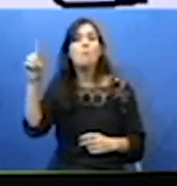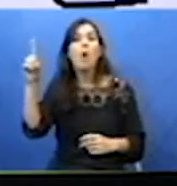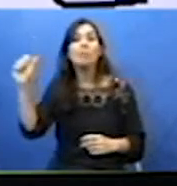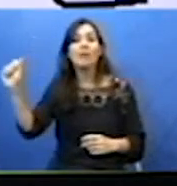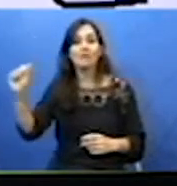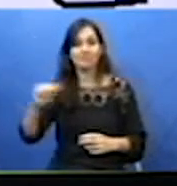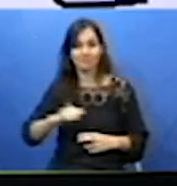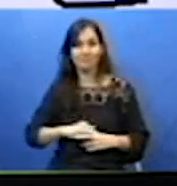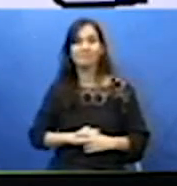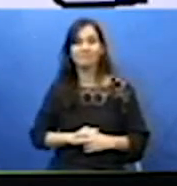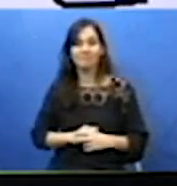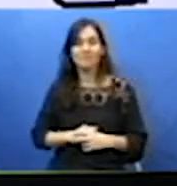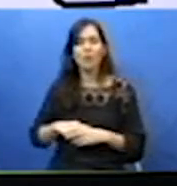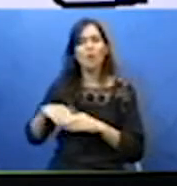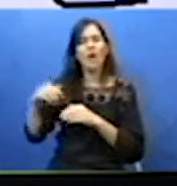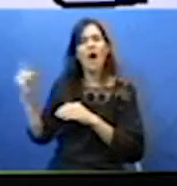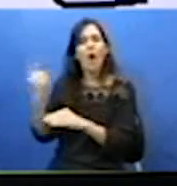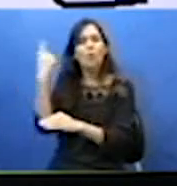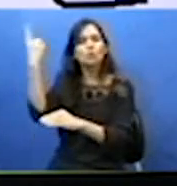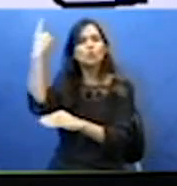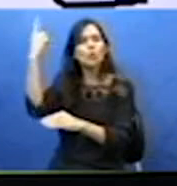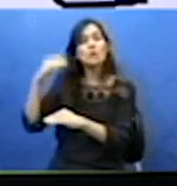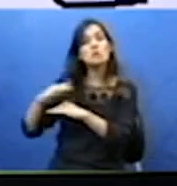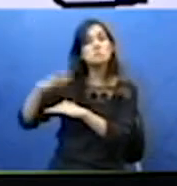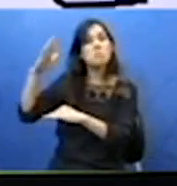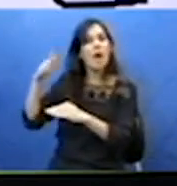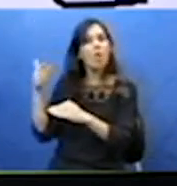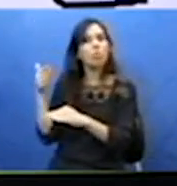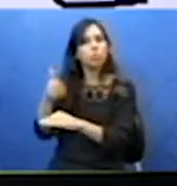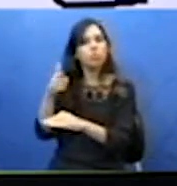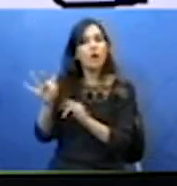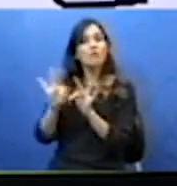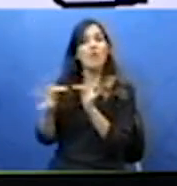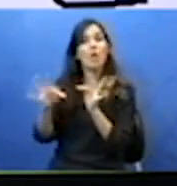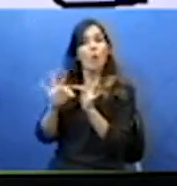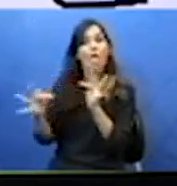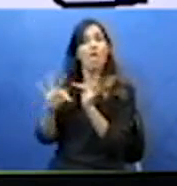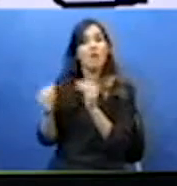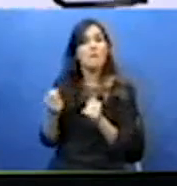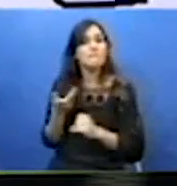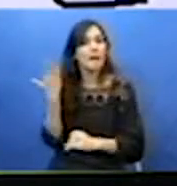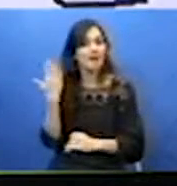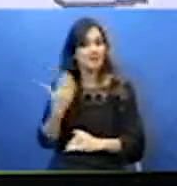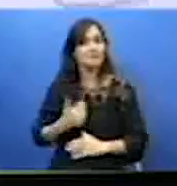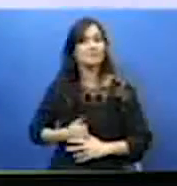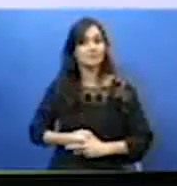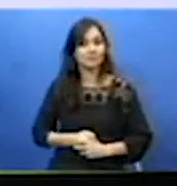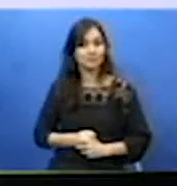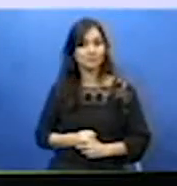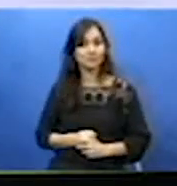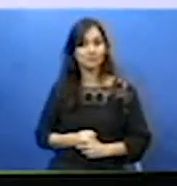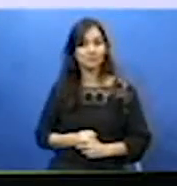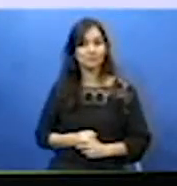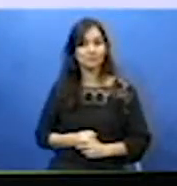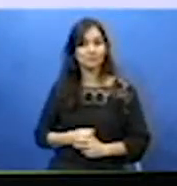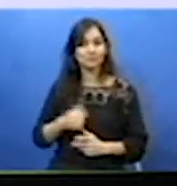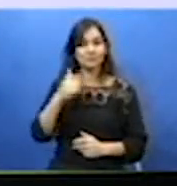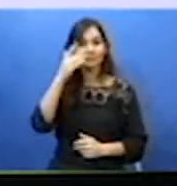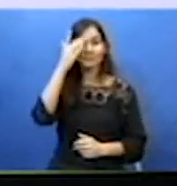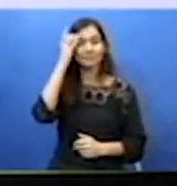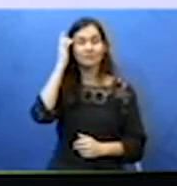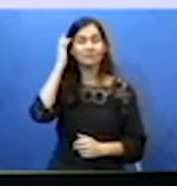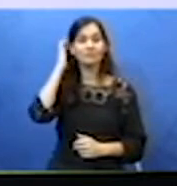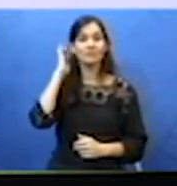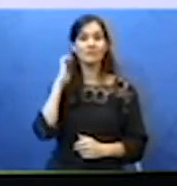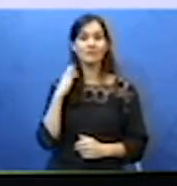moda é a altura que mais apareceu, portanto, a moda aqui é 1,66 metros. 1